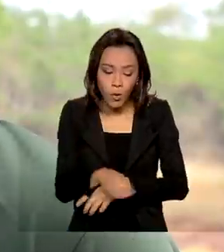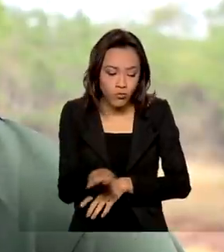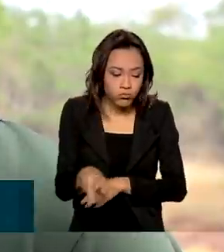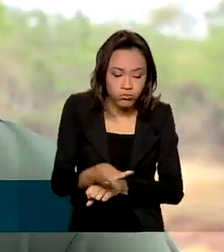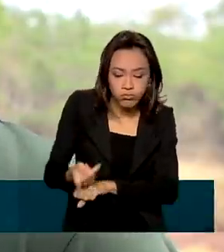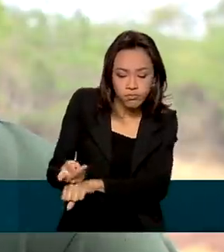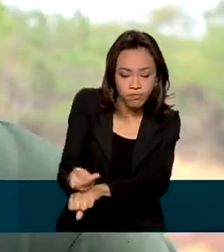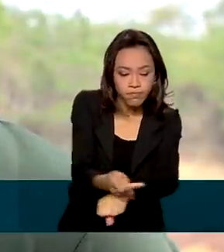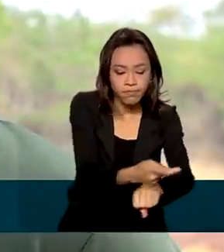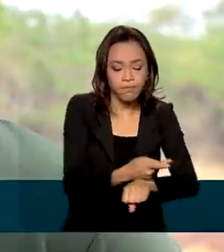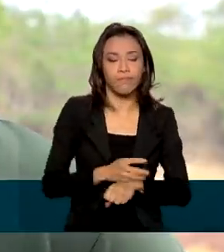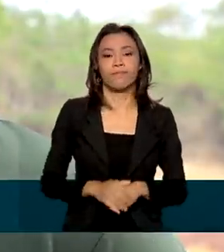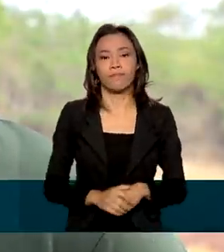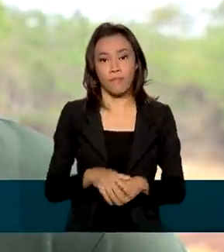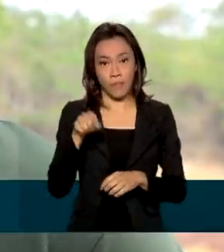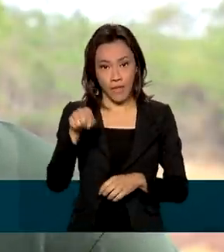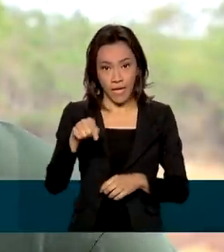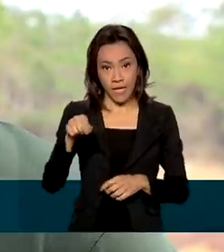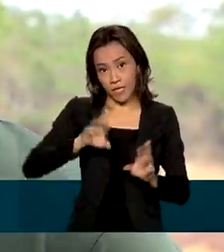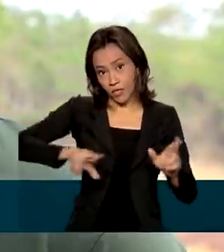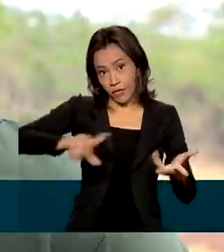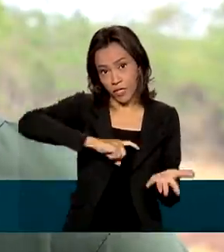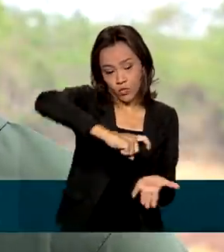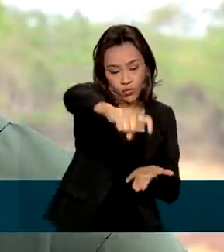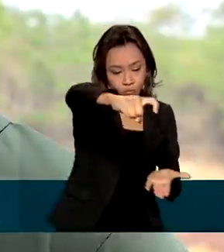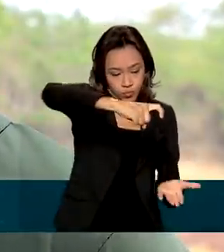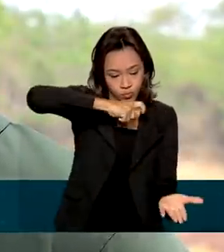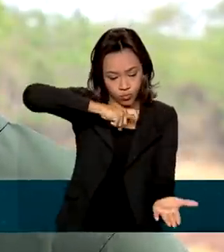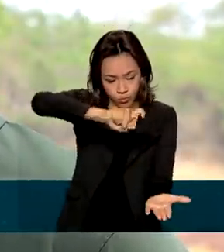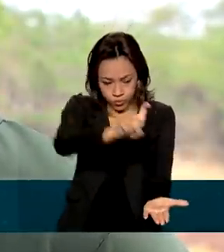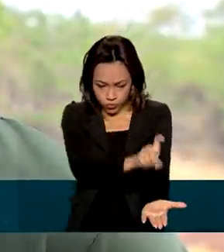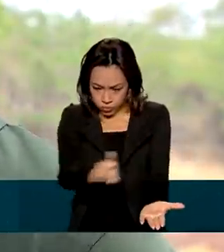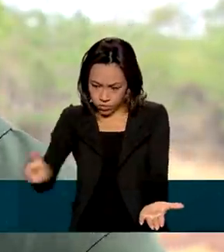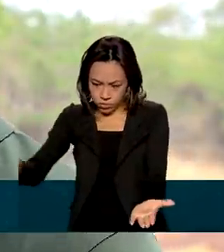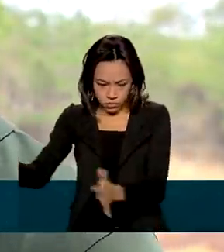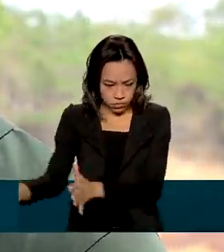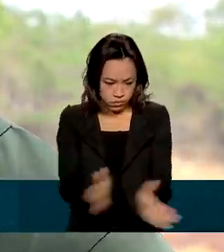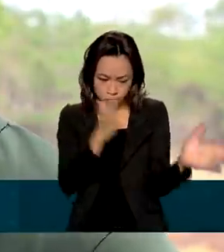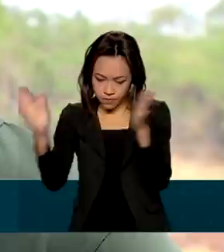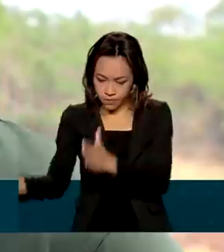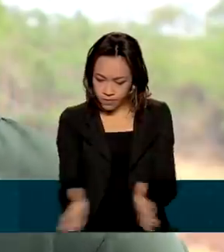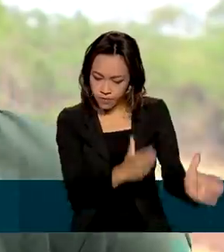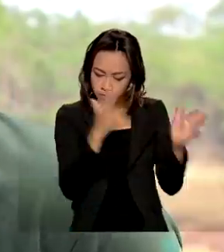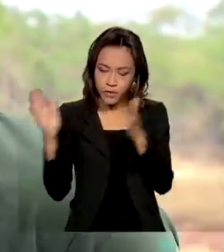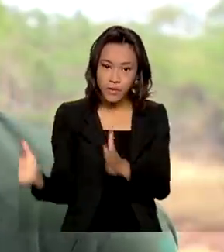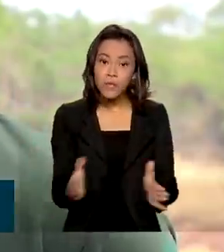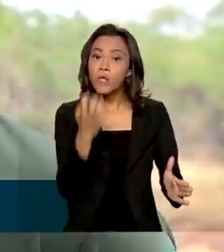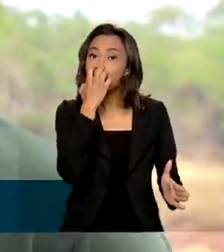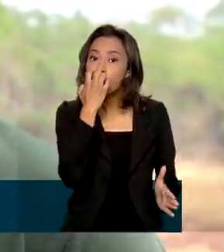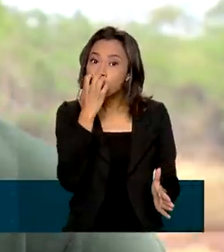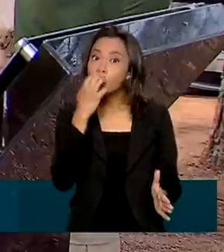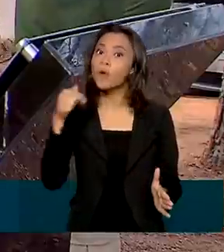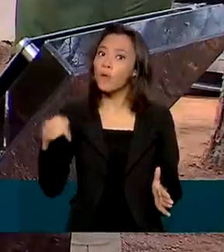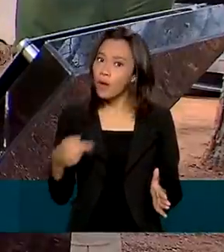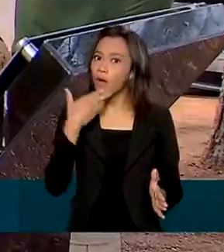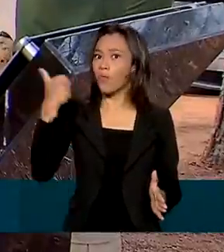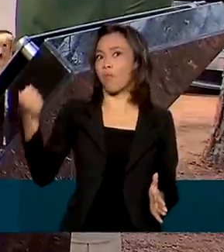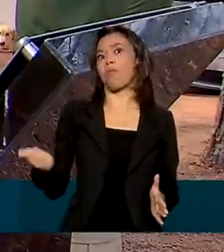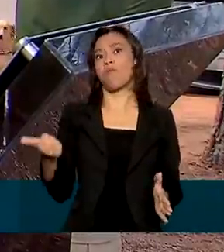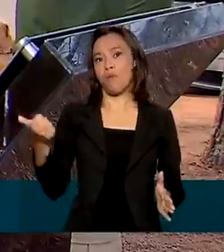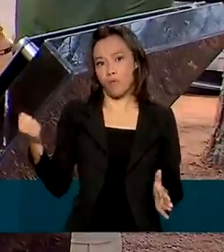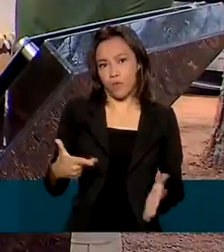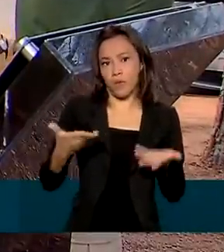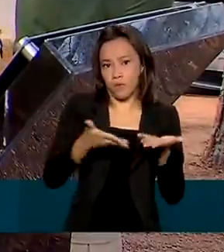comparação a um equipamento de scanner, ele tem uma mobilidade, uma versatilidade e uma eficiência muito alta e um custo bem baixo. Por